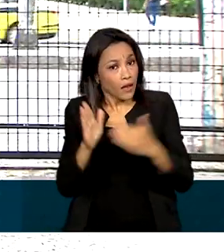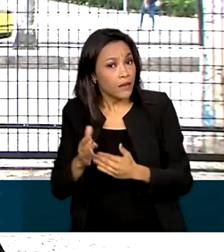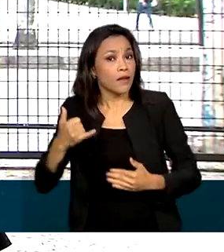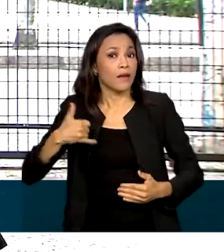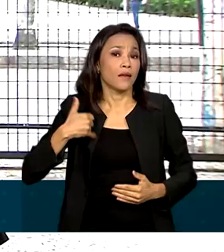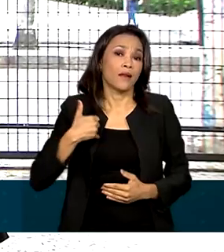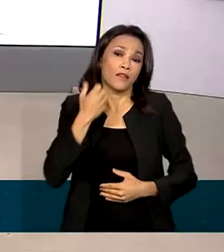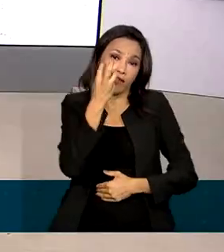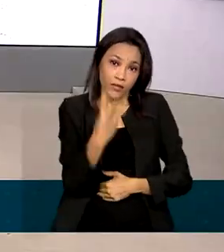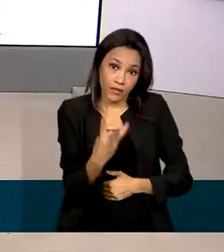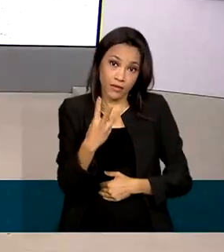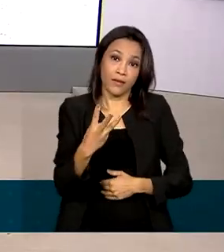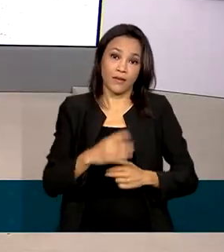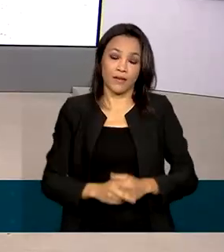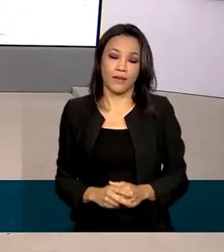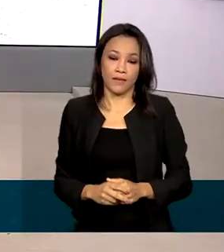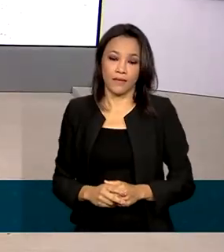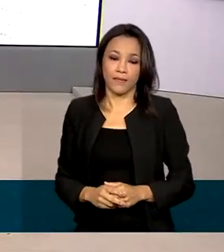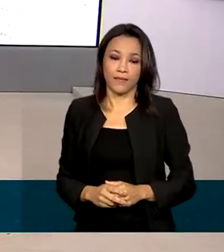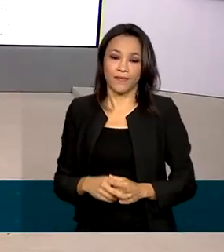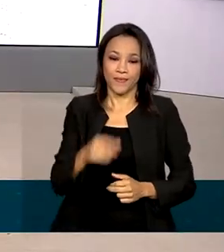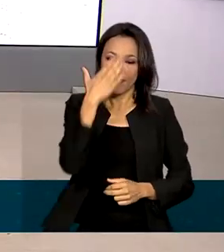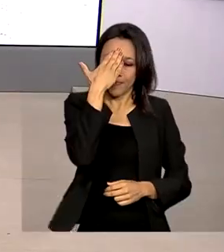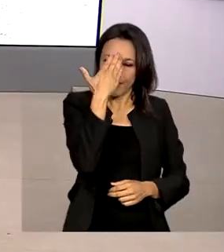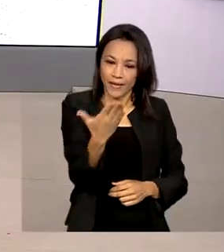anos. Volto com você, Renata. Tá certo. Muito obrigada pelas informações. Obrigada. Obrigada. Tchau, tchau.